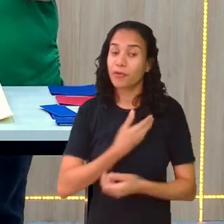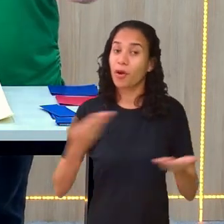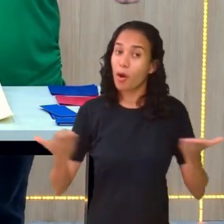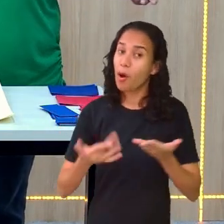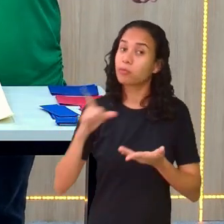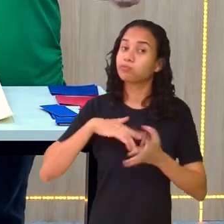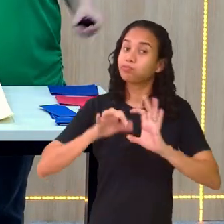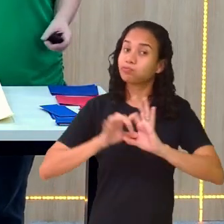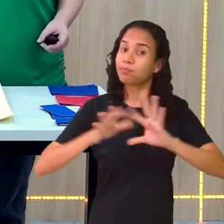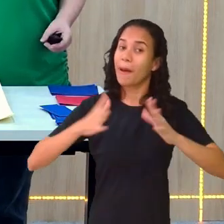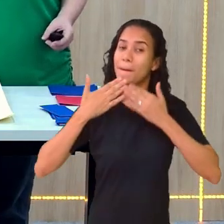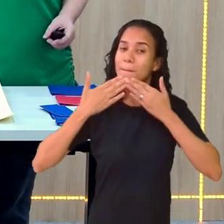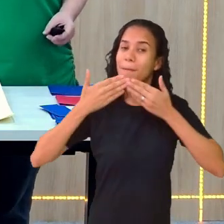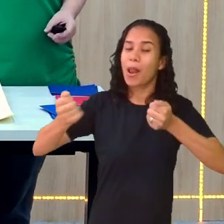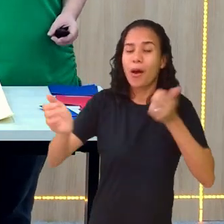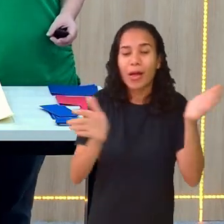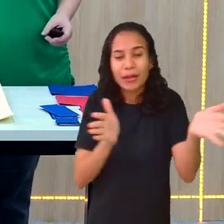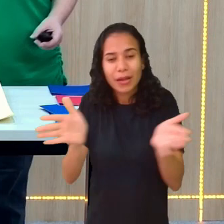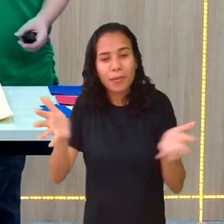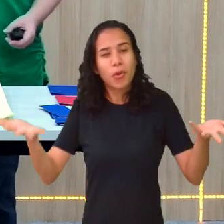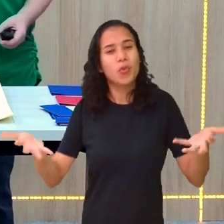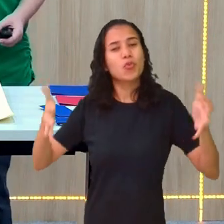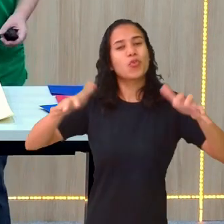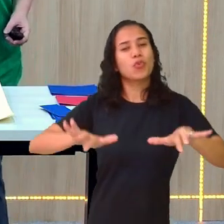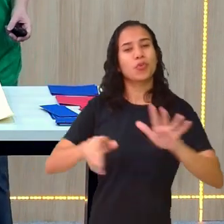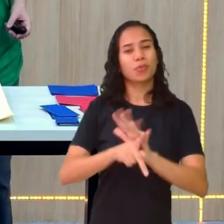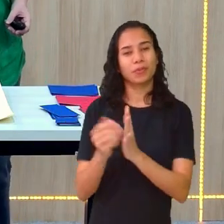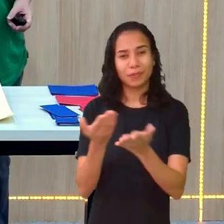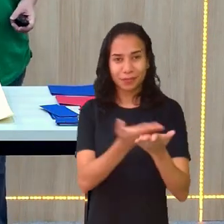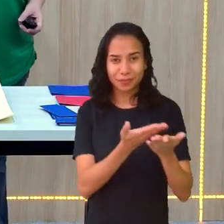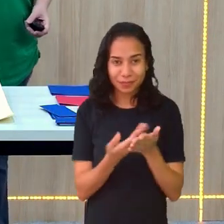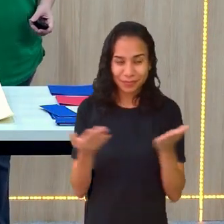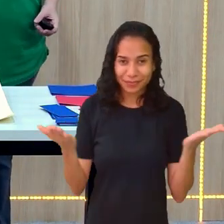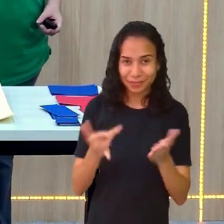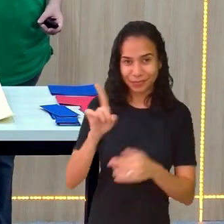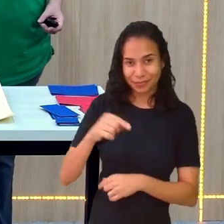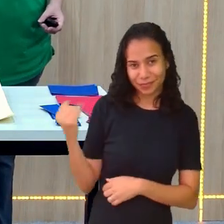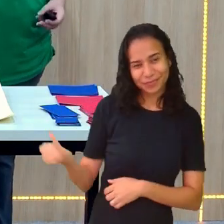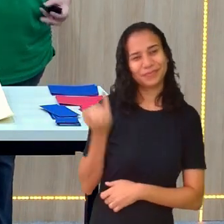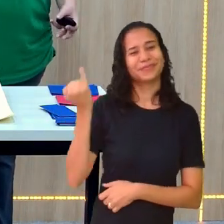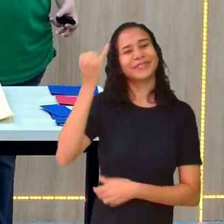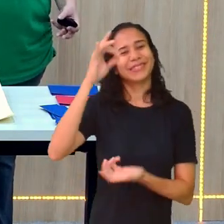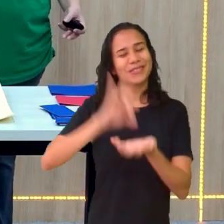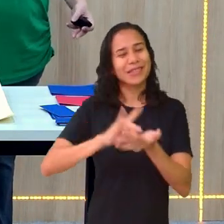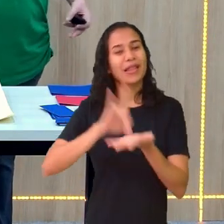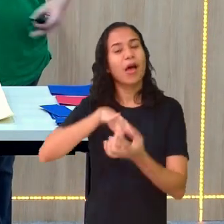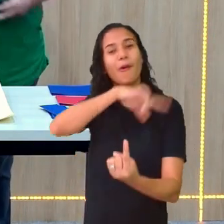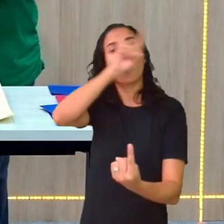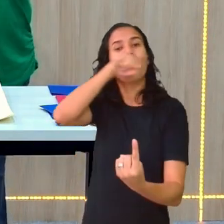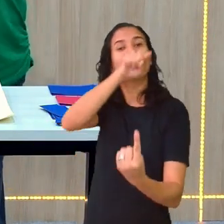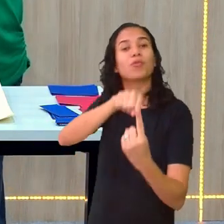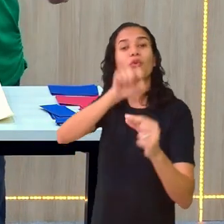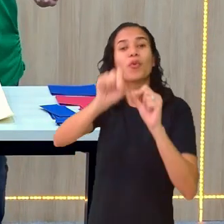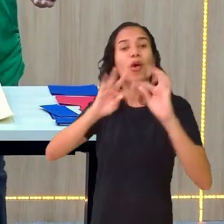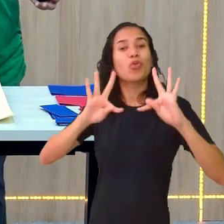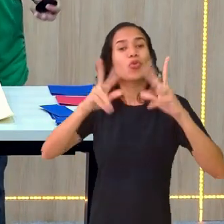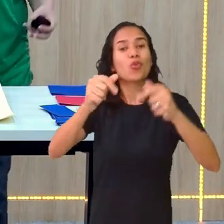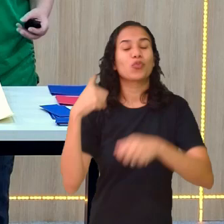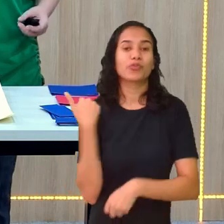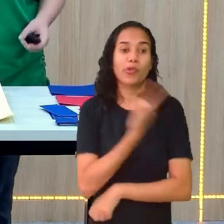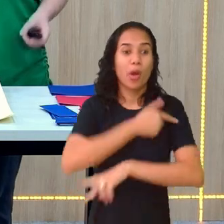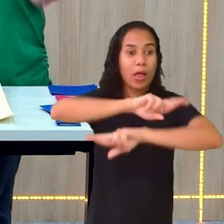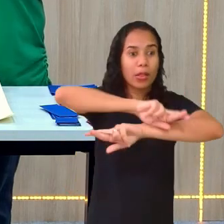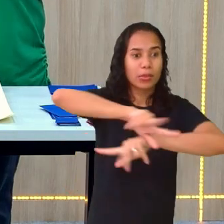permite uma maior acessibilidade a essa aula e isso é muito importante, né? Afinal, nós todos somos